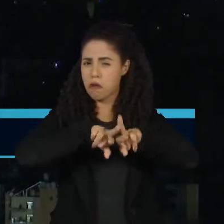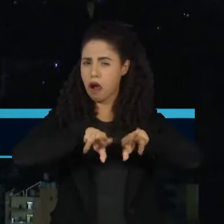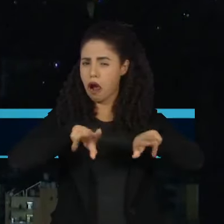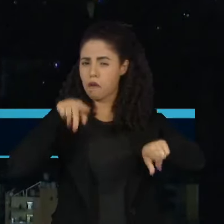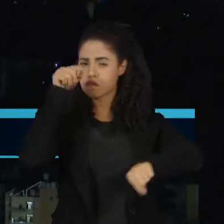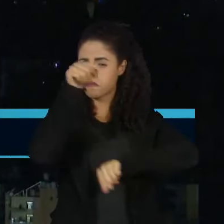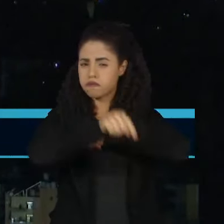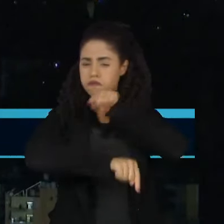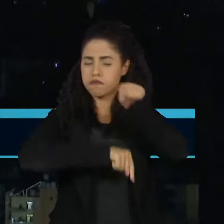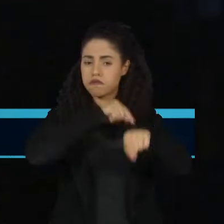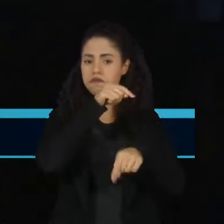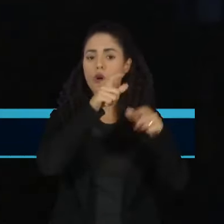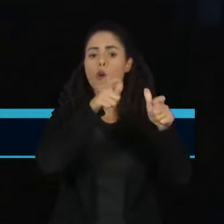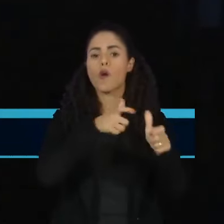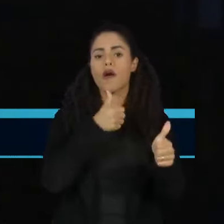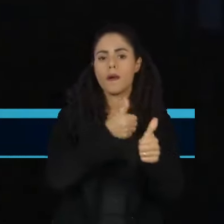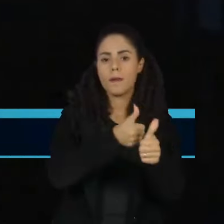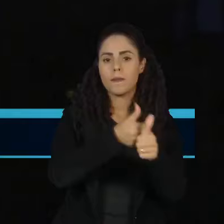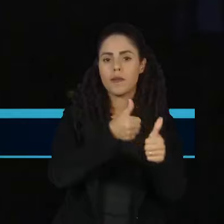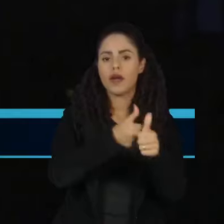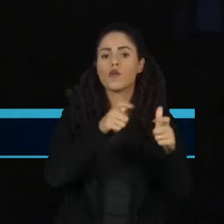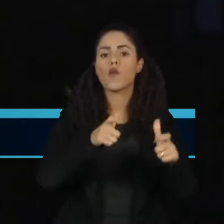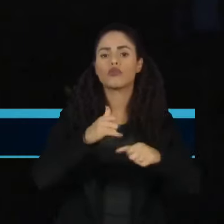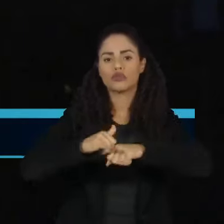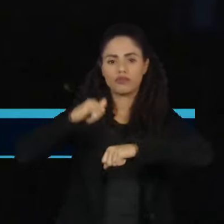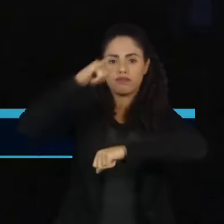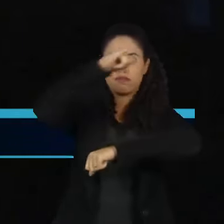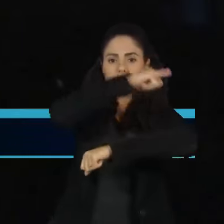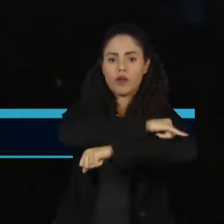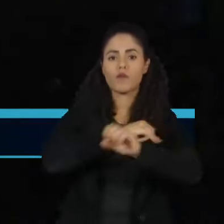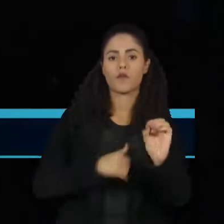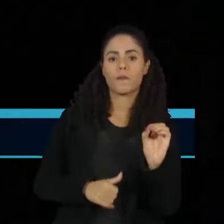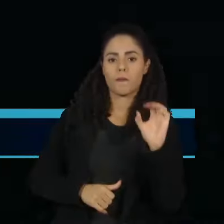alguns atingiram alvos próximos ao aeroporto de Beirute.